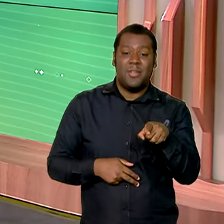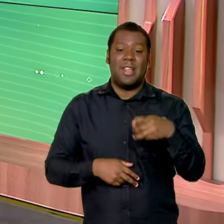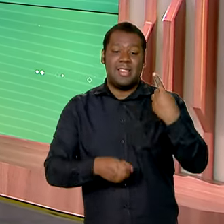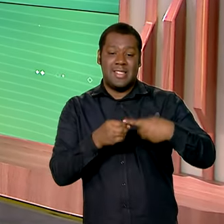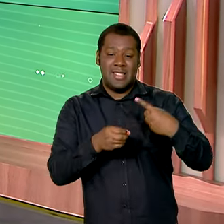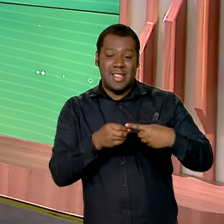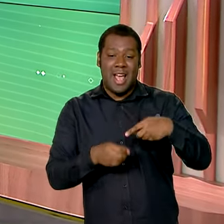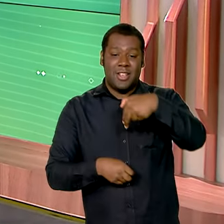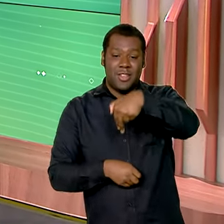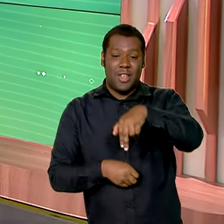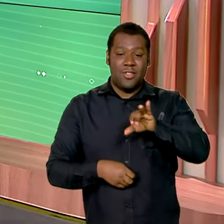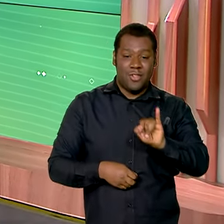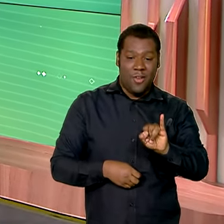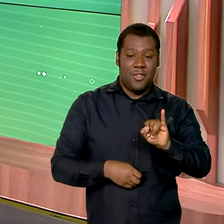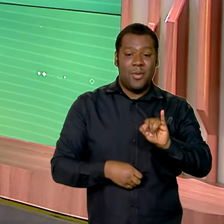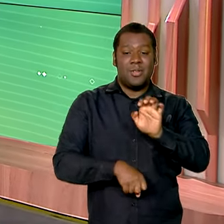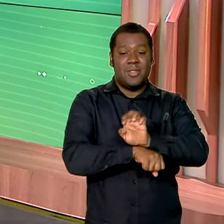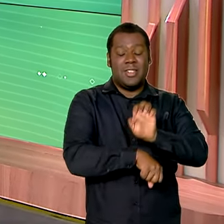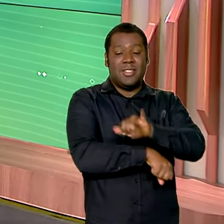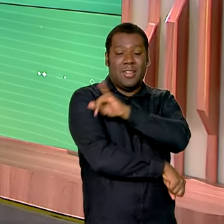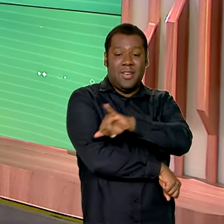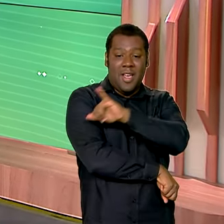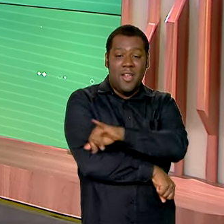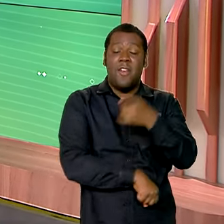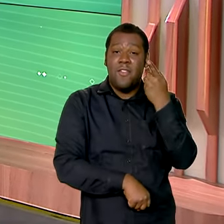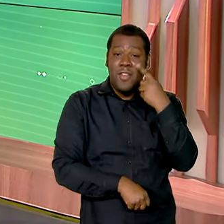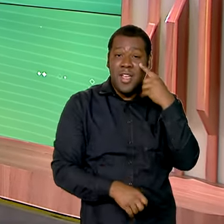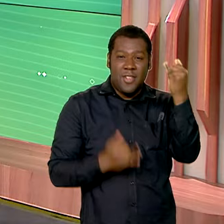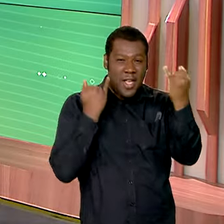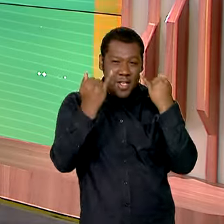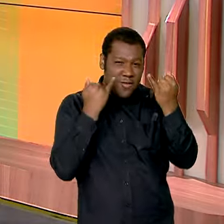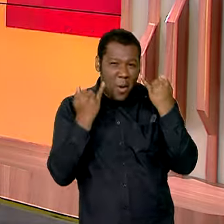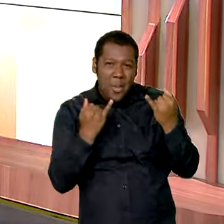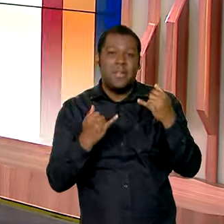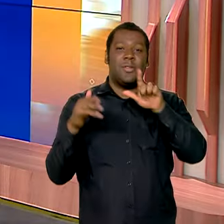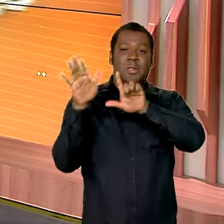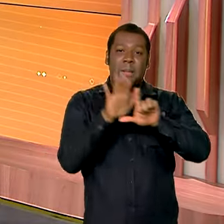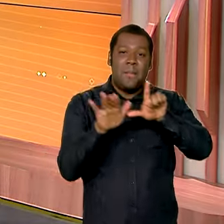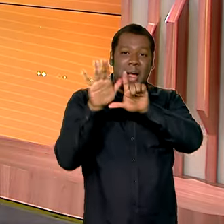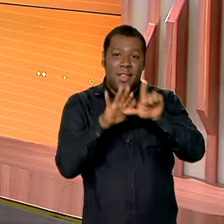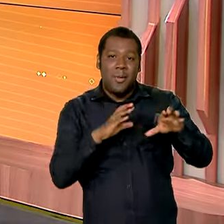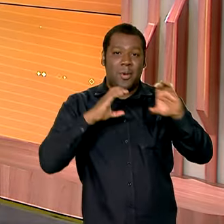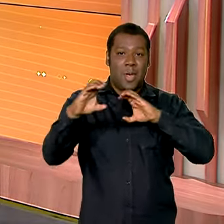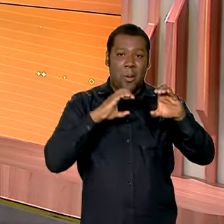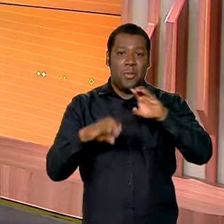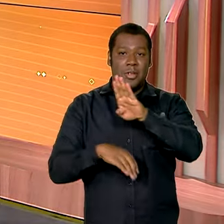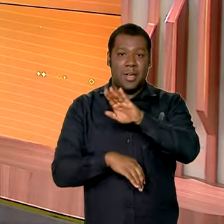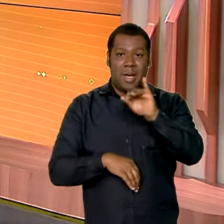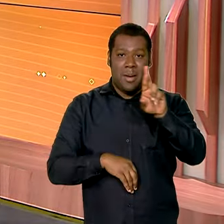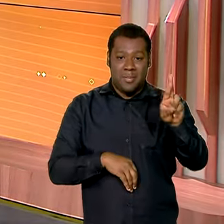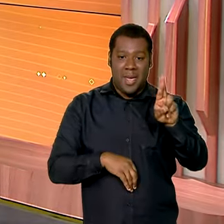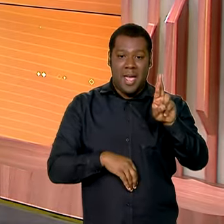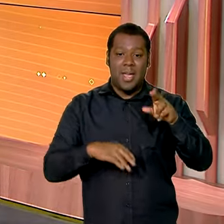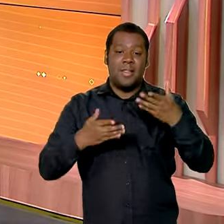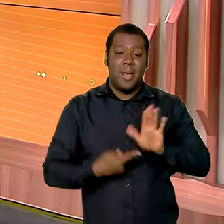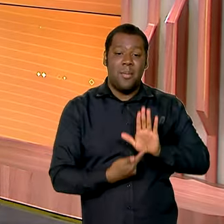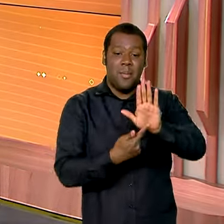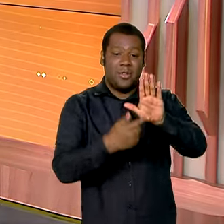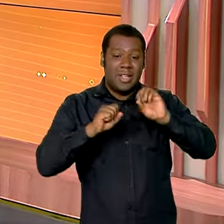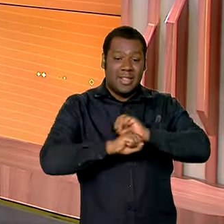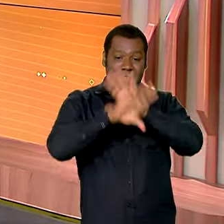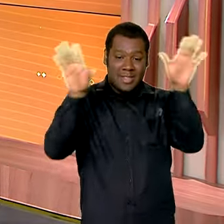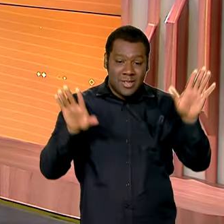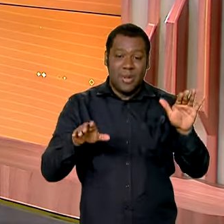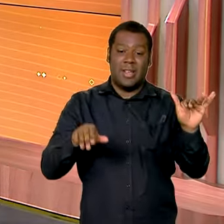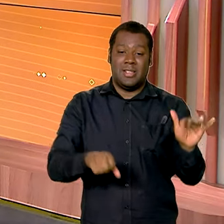olhadinha aqui nos dados disponíveis no Comunica.br, a plataforma que mostra com transparência as entregas do governo